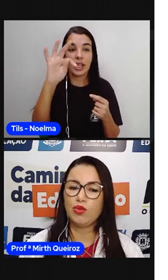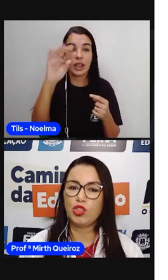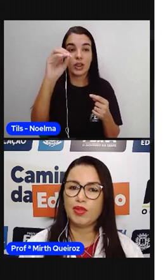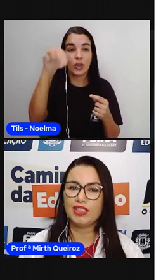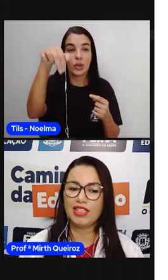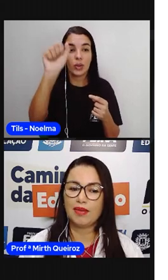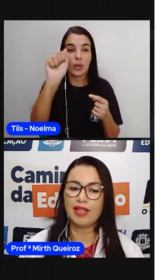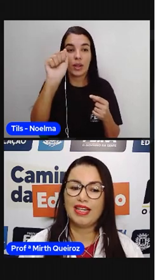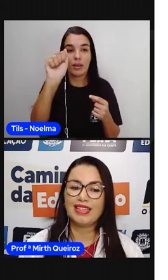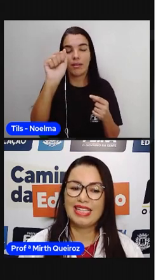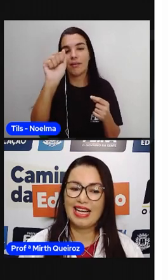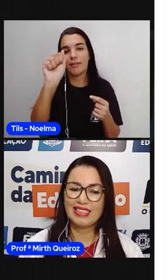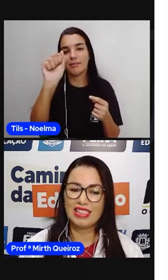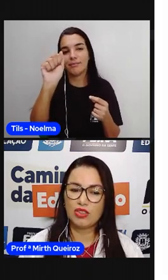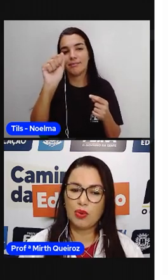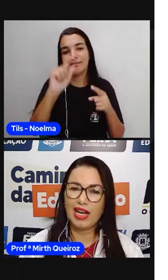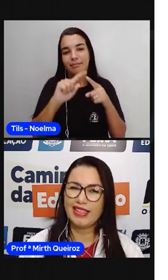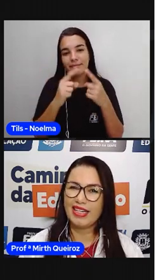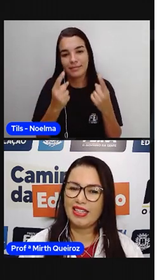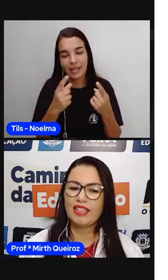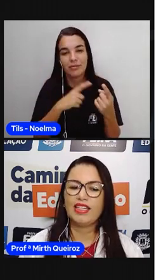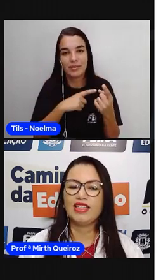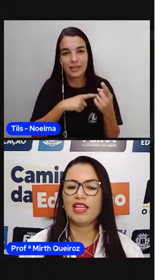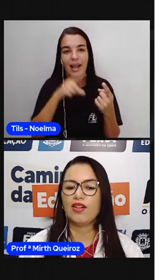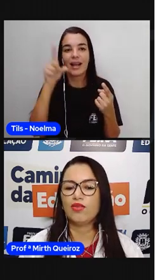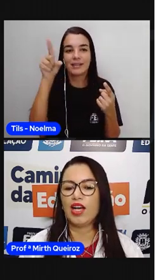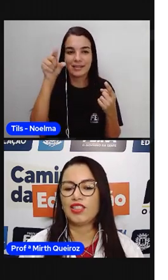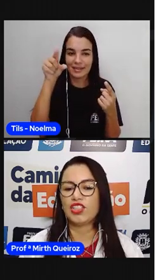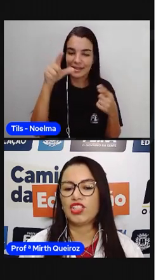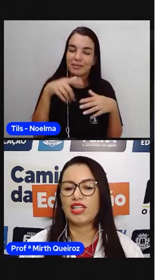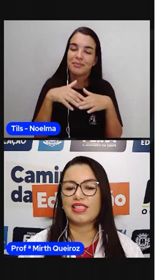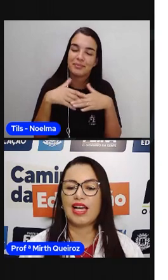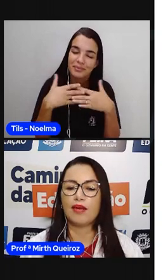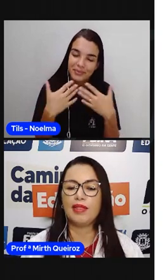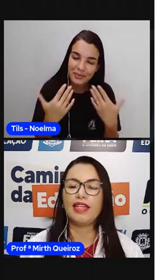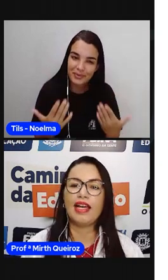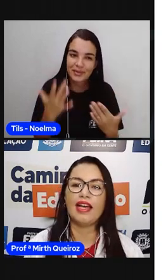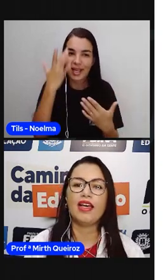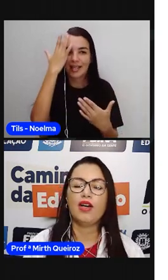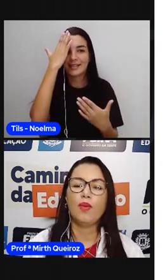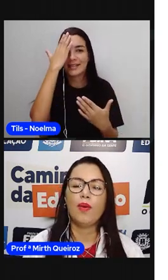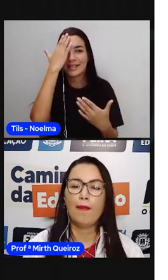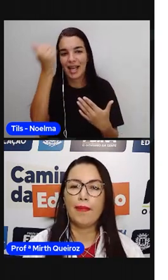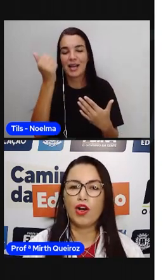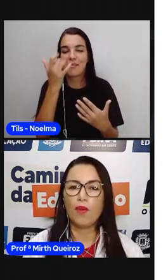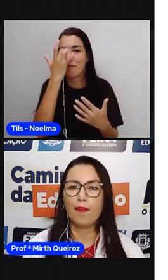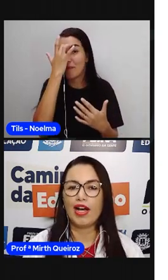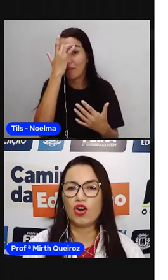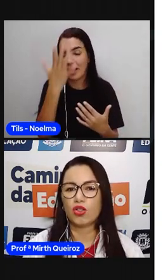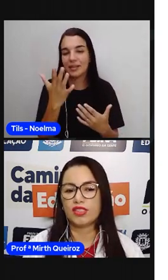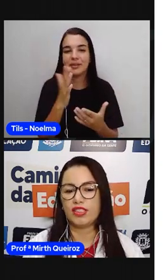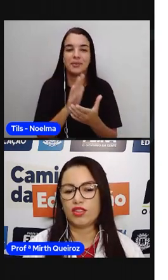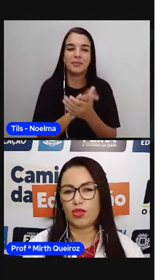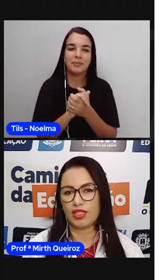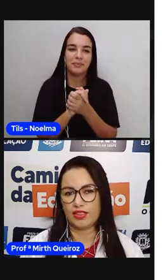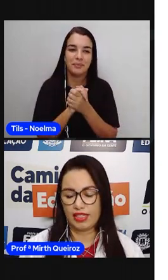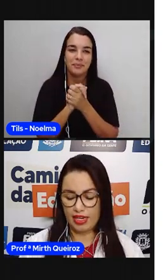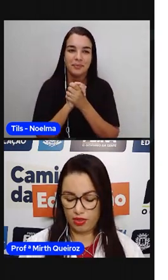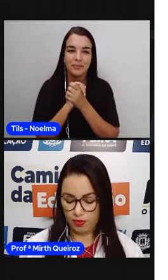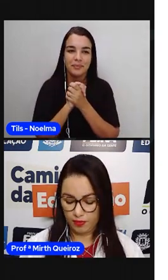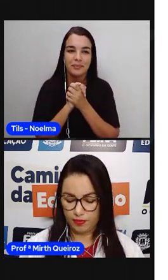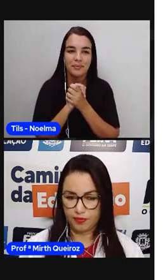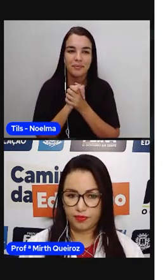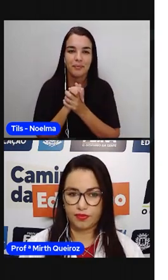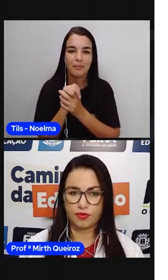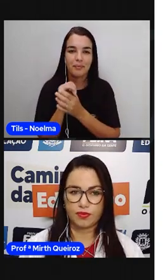antepenúltima sílaba. Tá acentuada? Então, a gente já sabe que é uma proparoxítona,